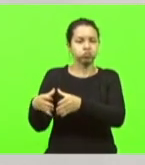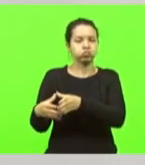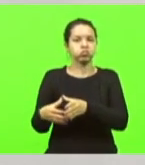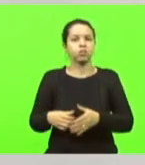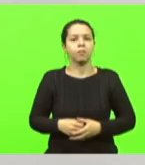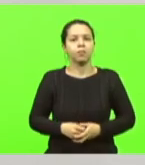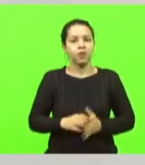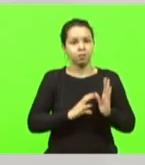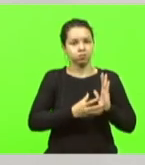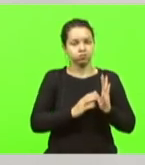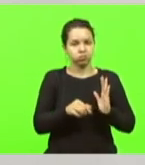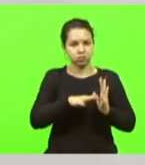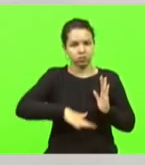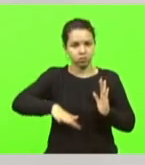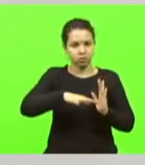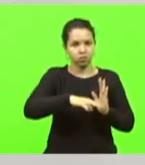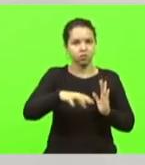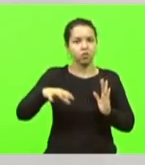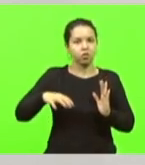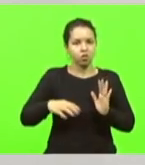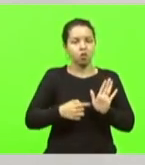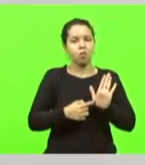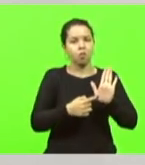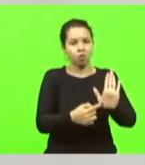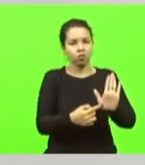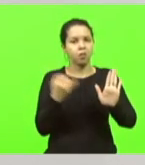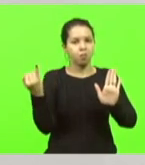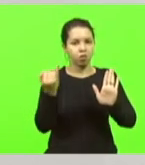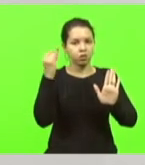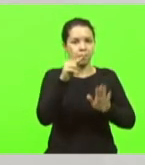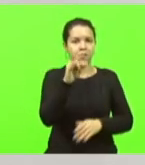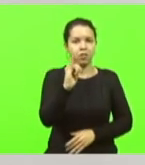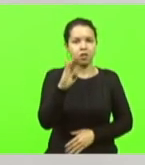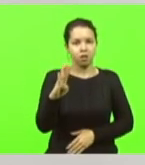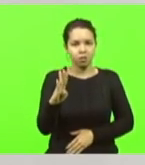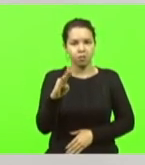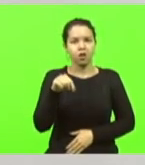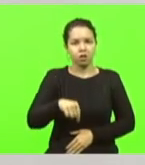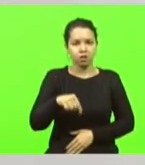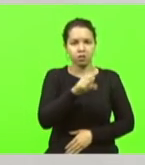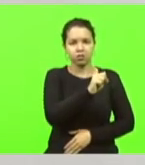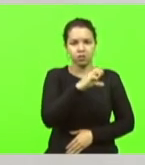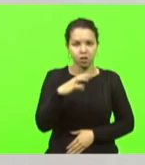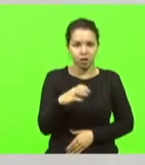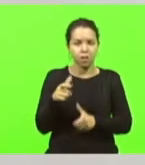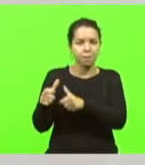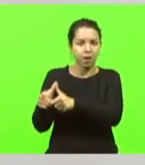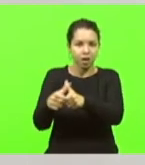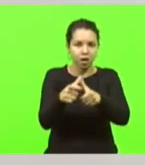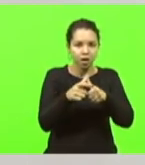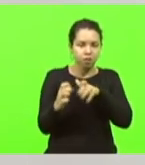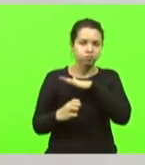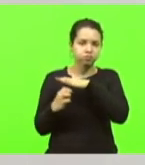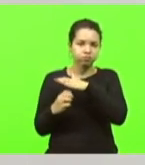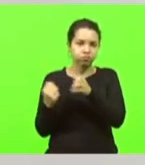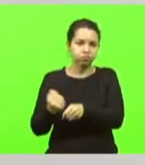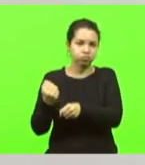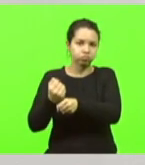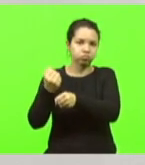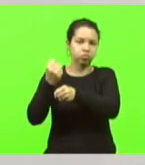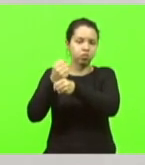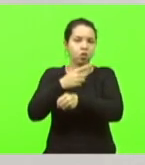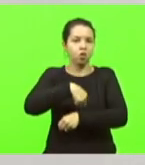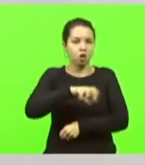possamos ilustrar a importância do PIB catarinense nos pequenos construtores, fomos responsáveis por 42% dos